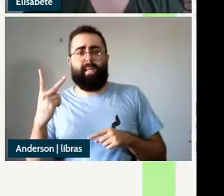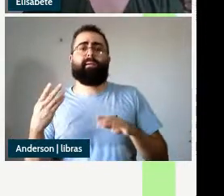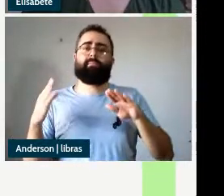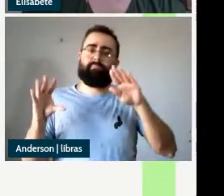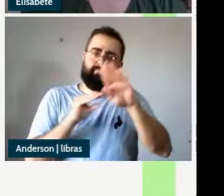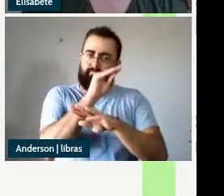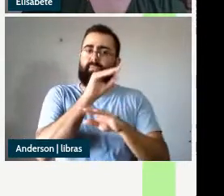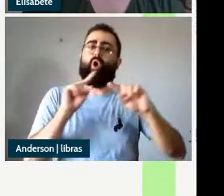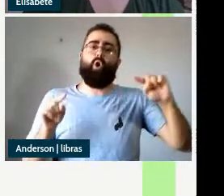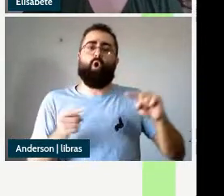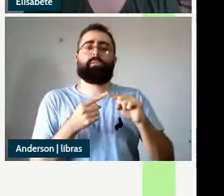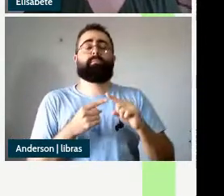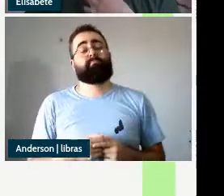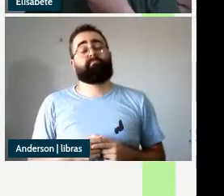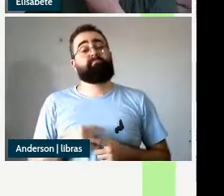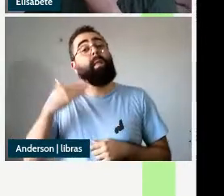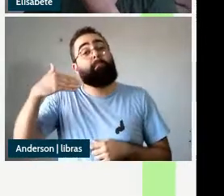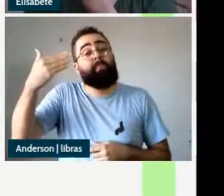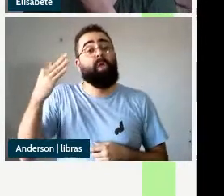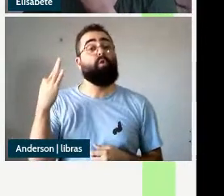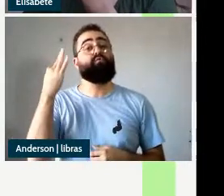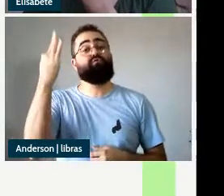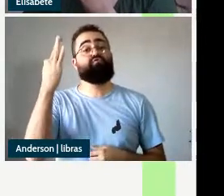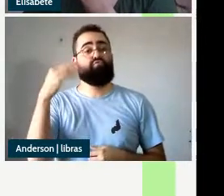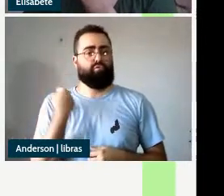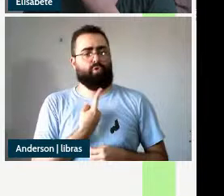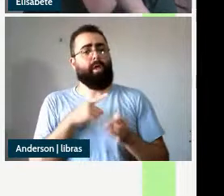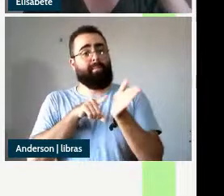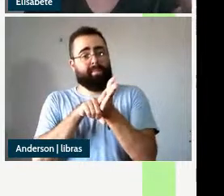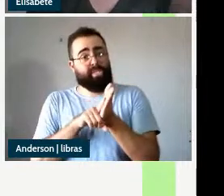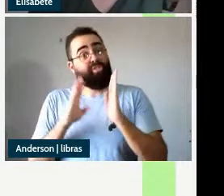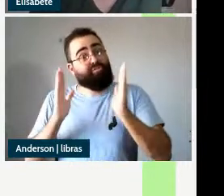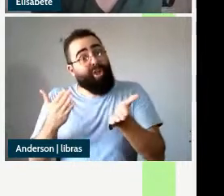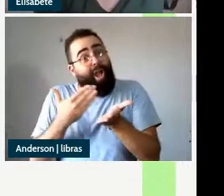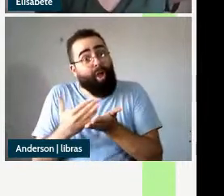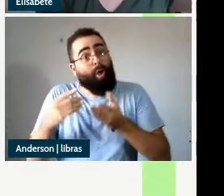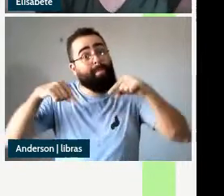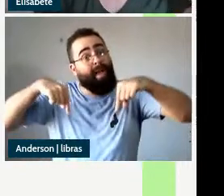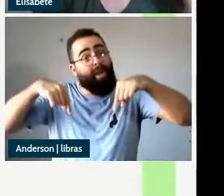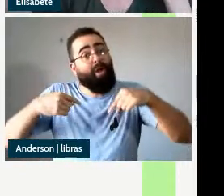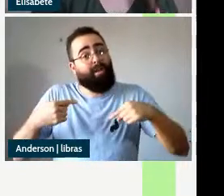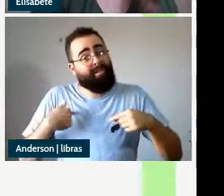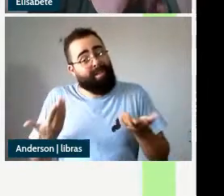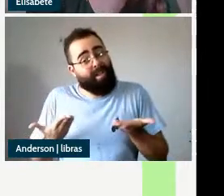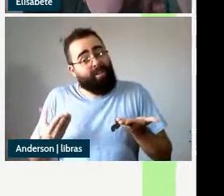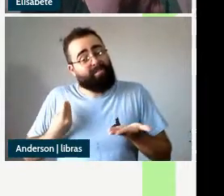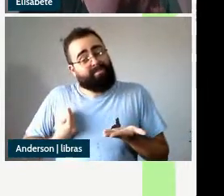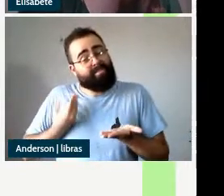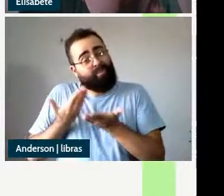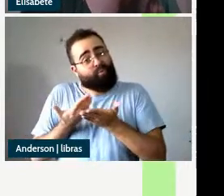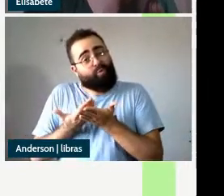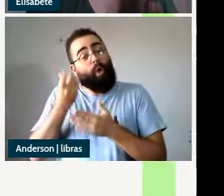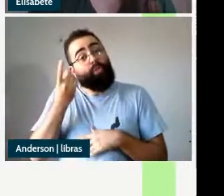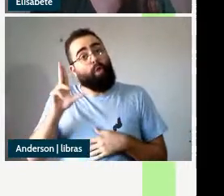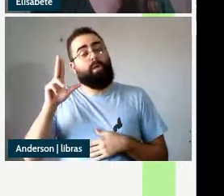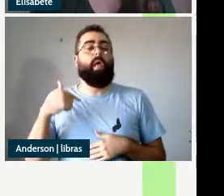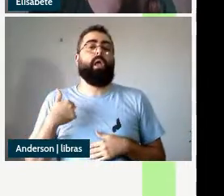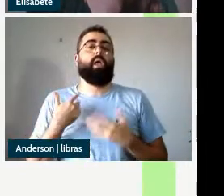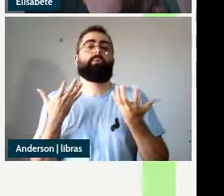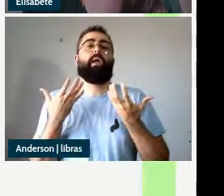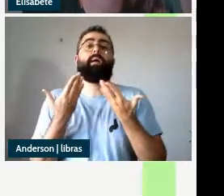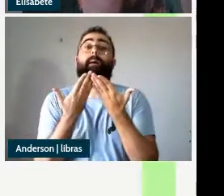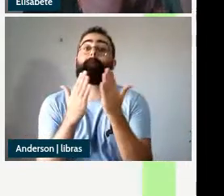os passos futuros da nossa pesquisa que nós já estamos desenvolvendo no doutorado estender a análise